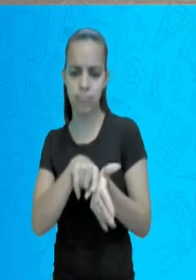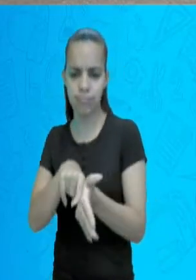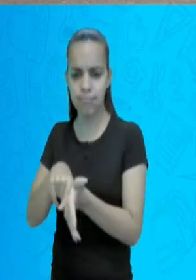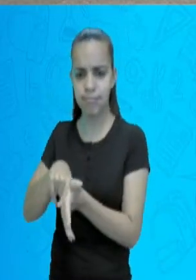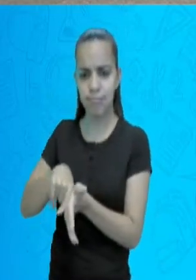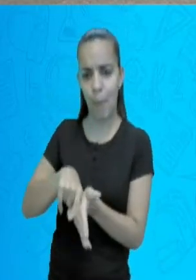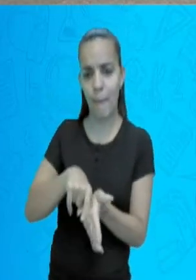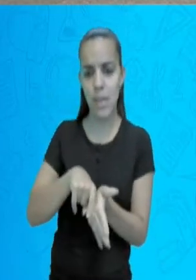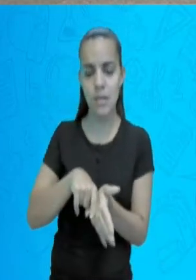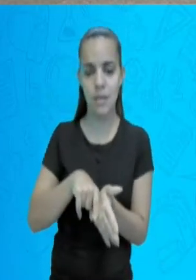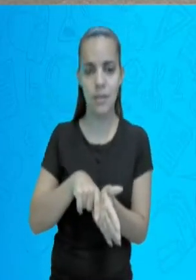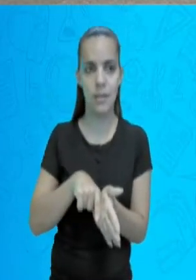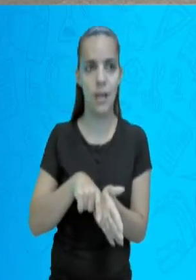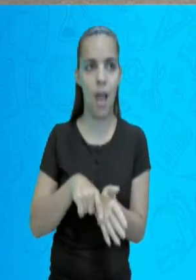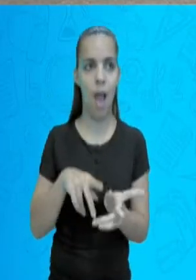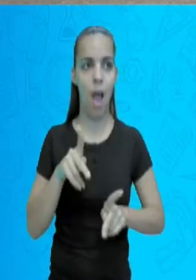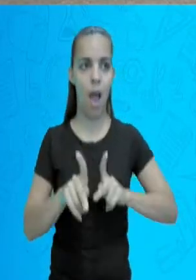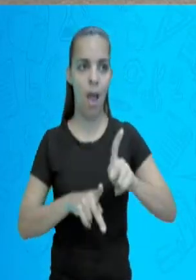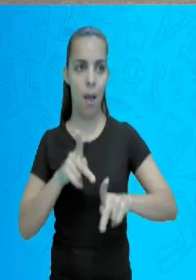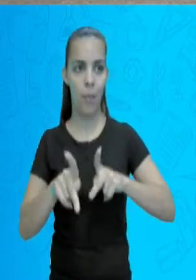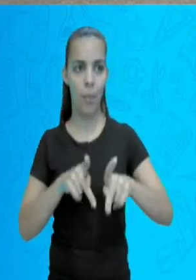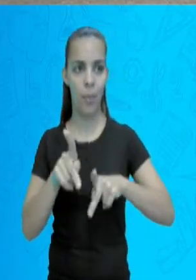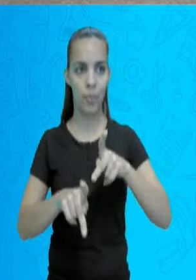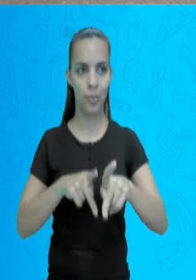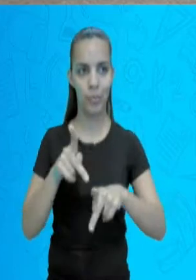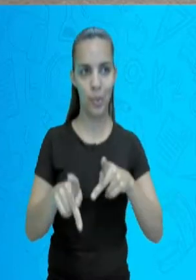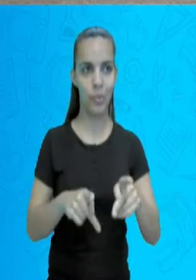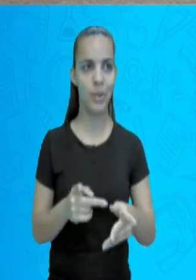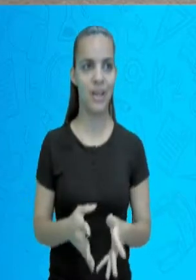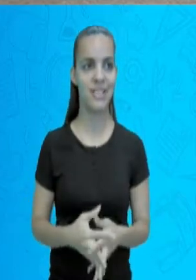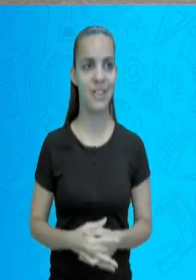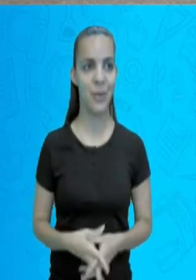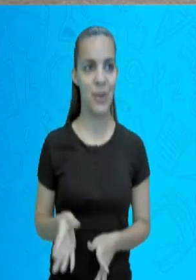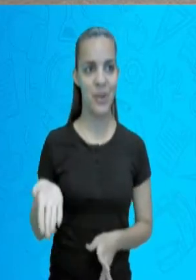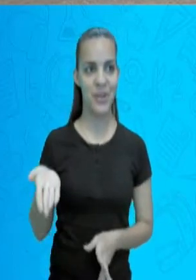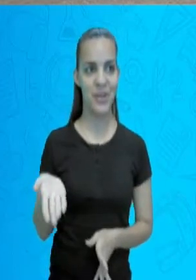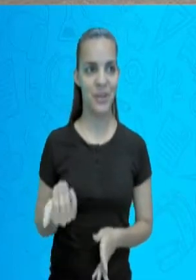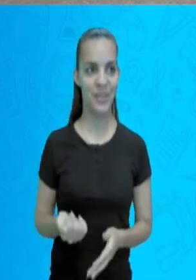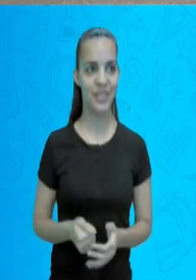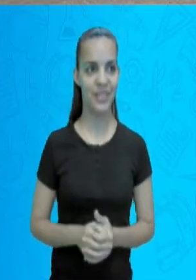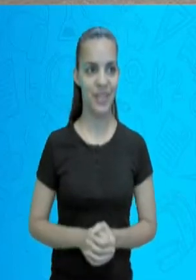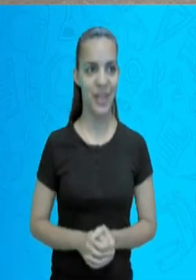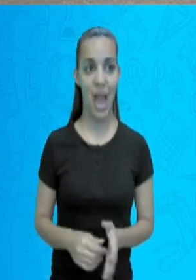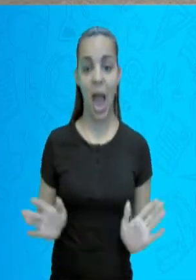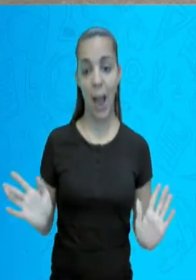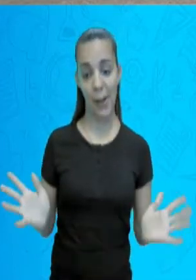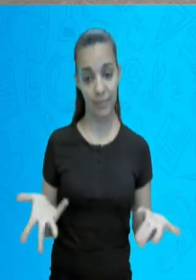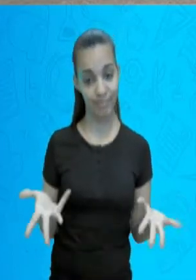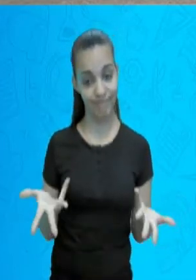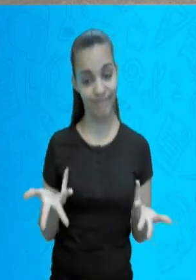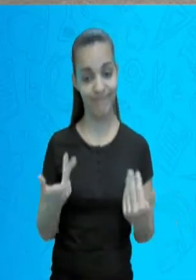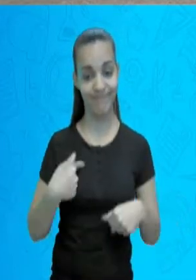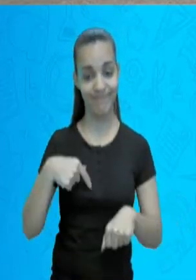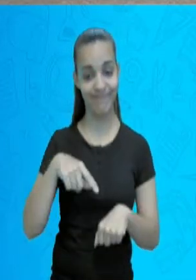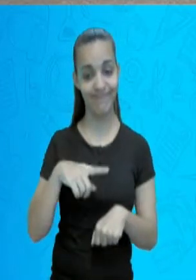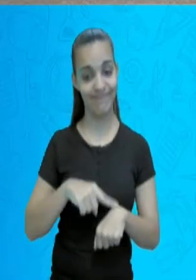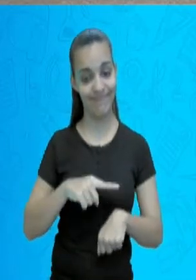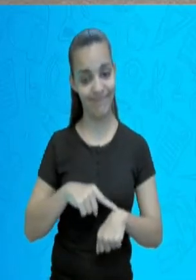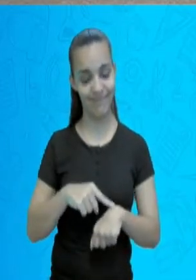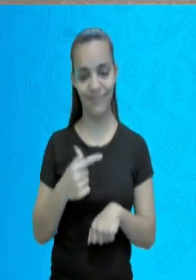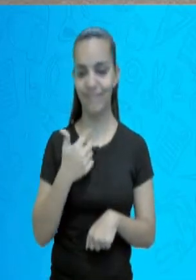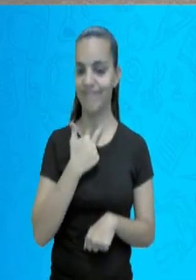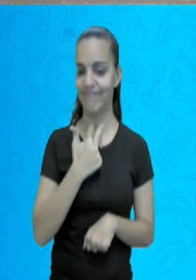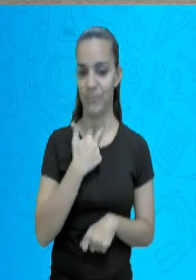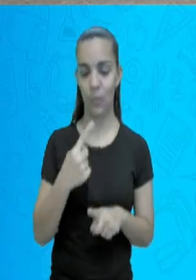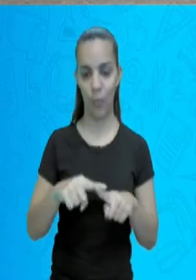casa, se identifica, perdão, chegava, né? Porque em tempos de pandemia, o